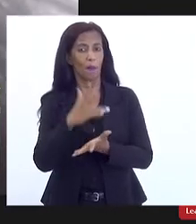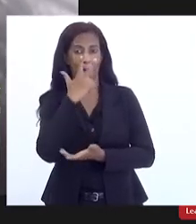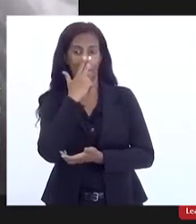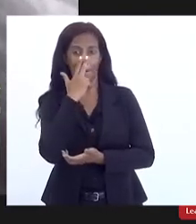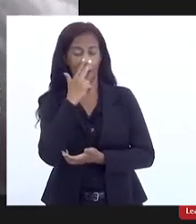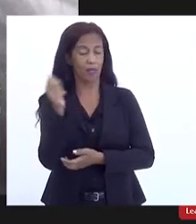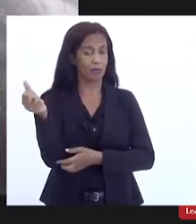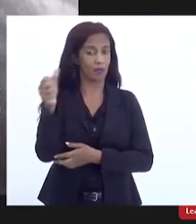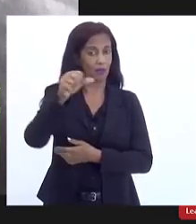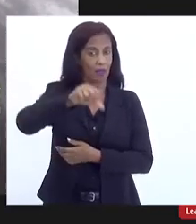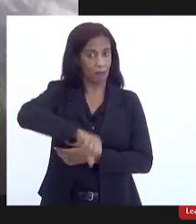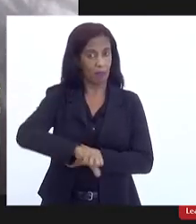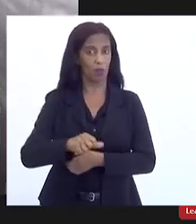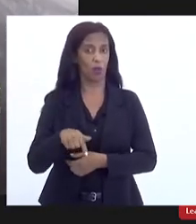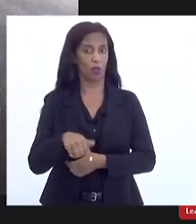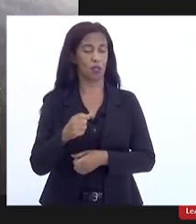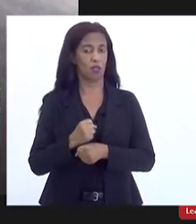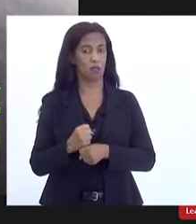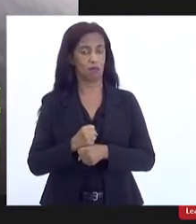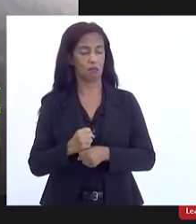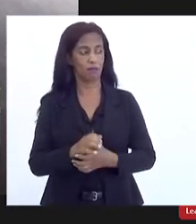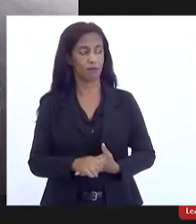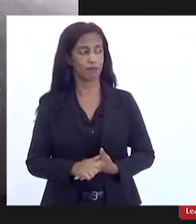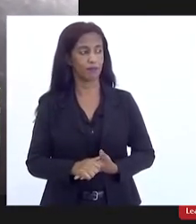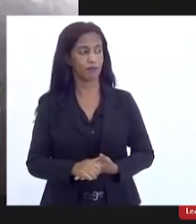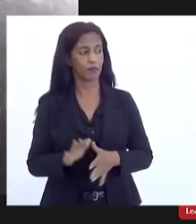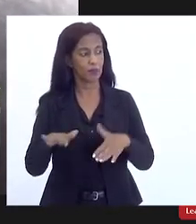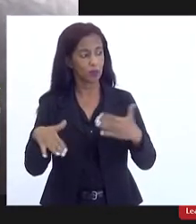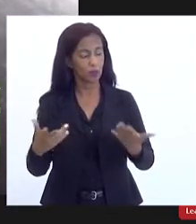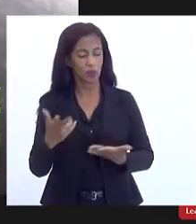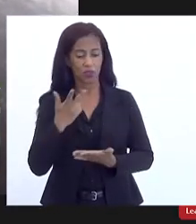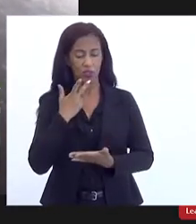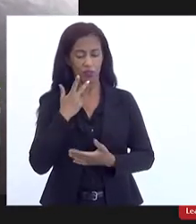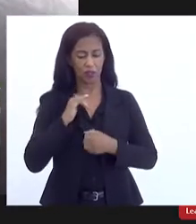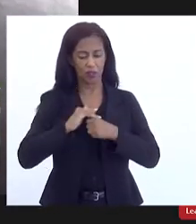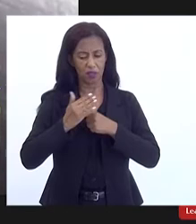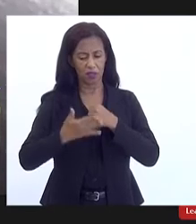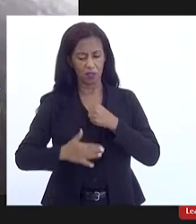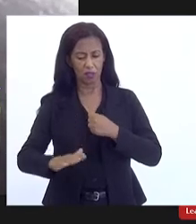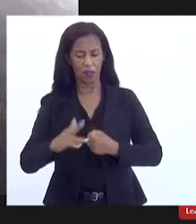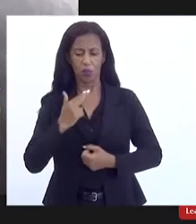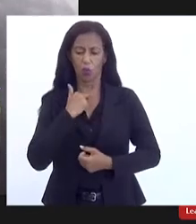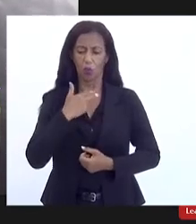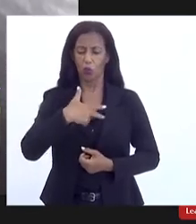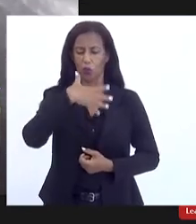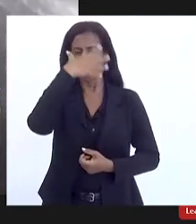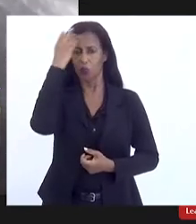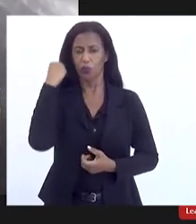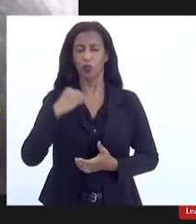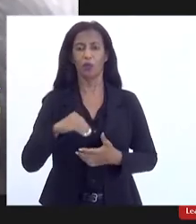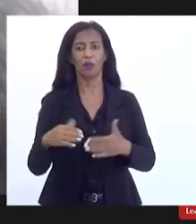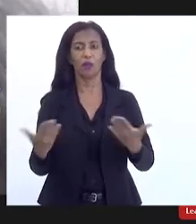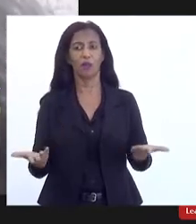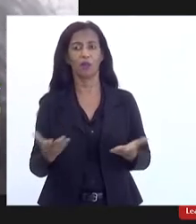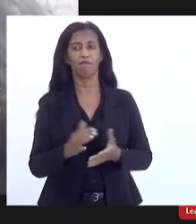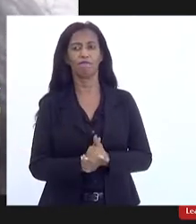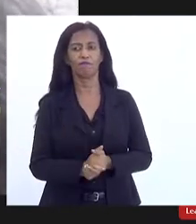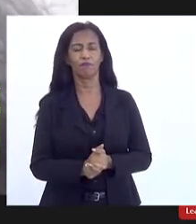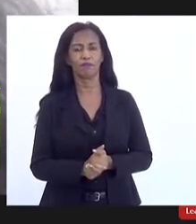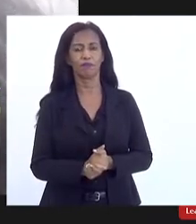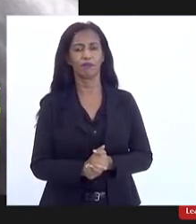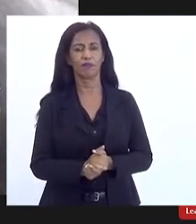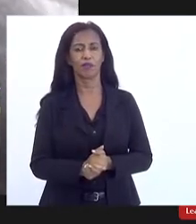que vai ficar pior esse ano e quando a gente fala de saneamento a gente não pode esquecer é claro o nosso